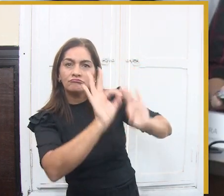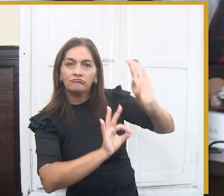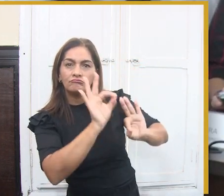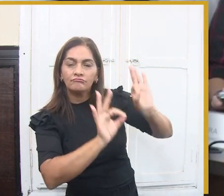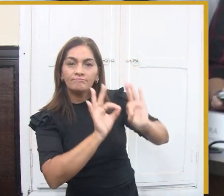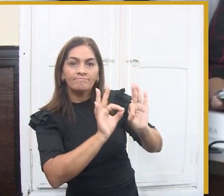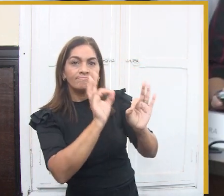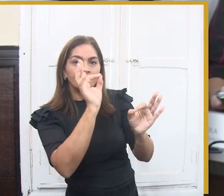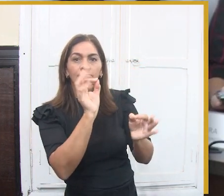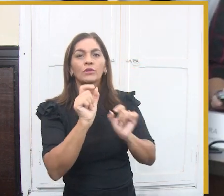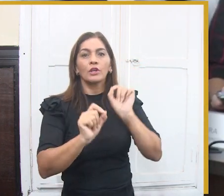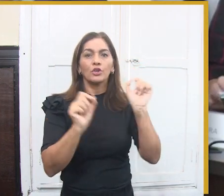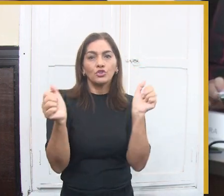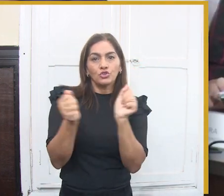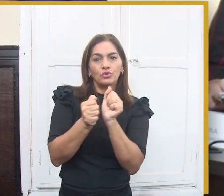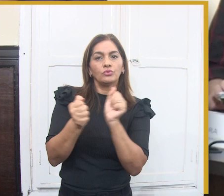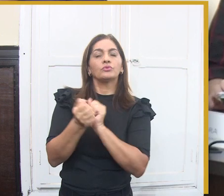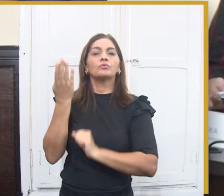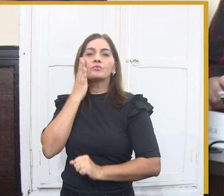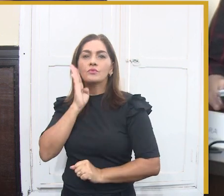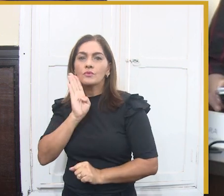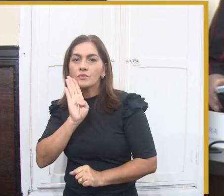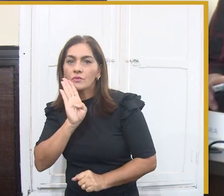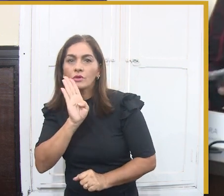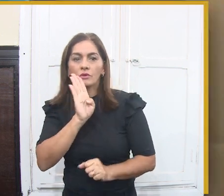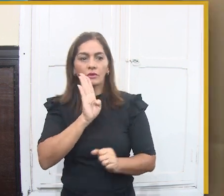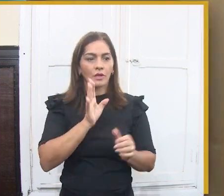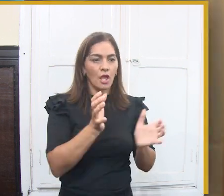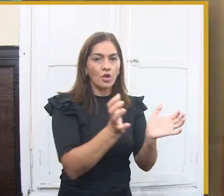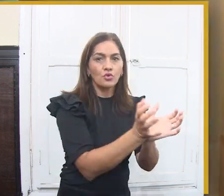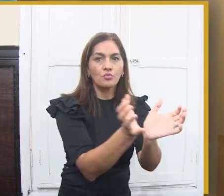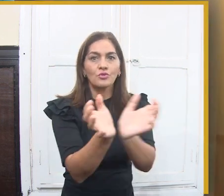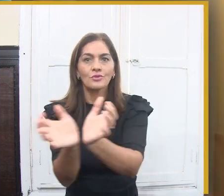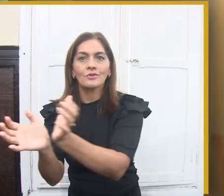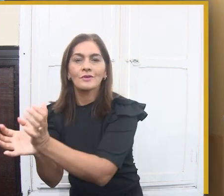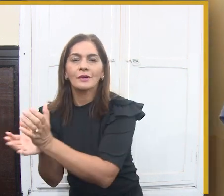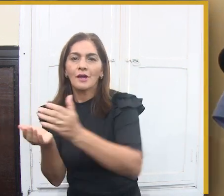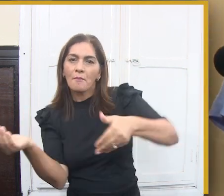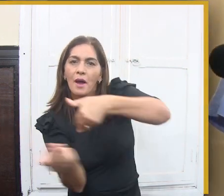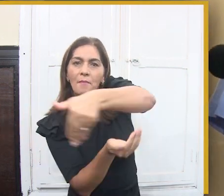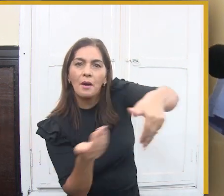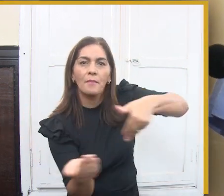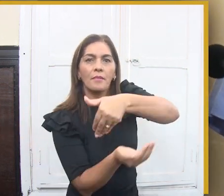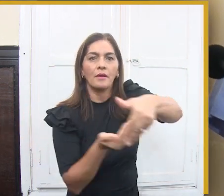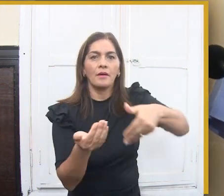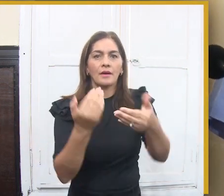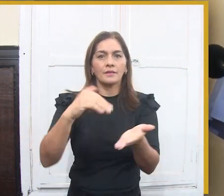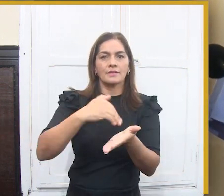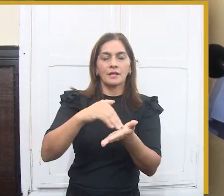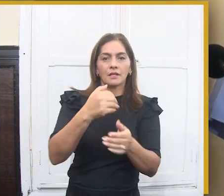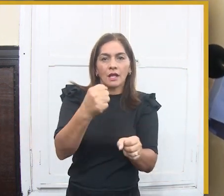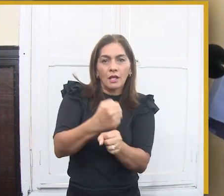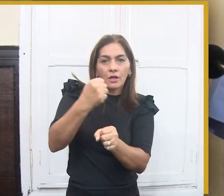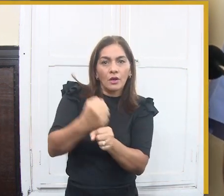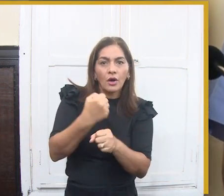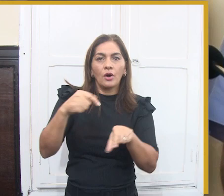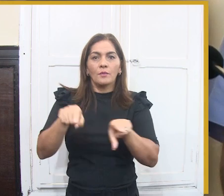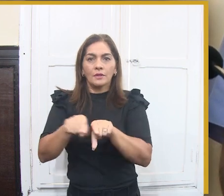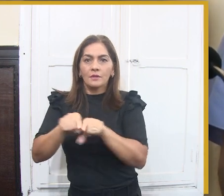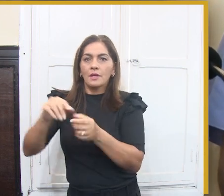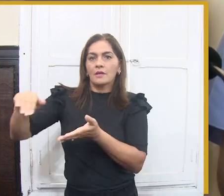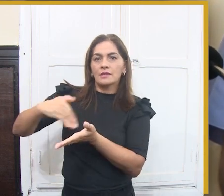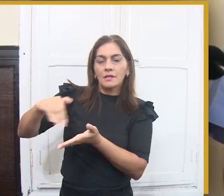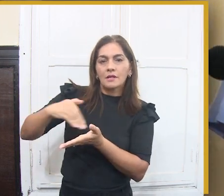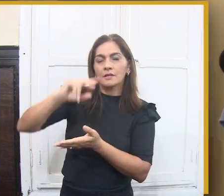E esse ano, a gente tem a oportunidade de comemorar 40 anos com um projeto muito cuidadoso. Um projeto que foi construído a